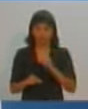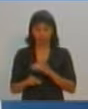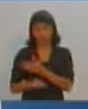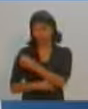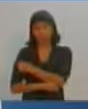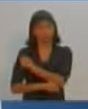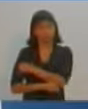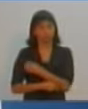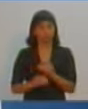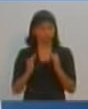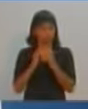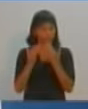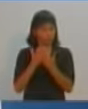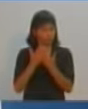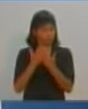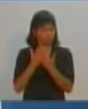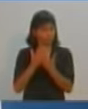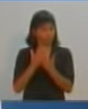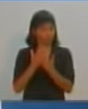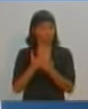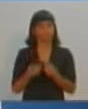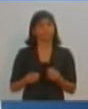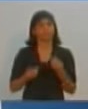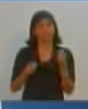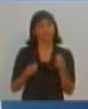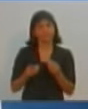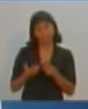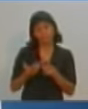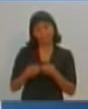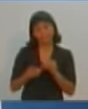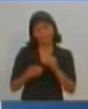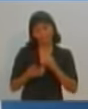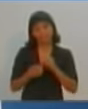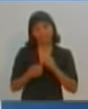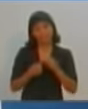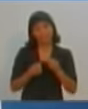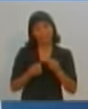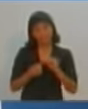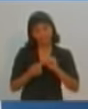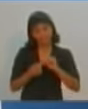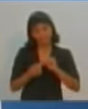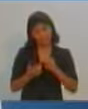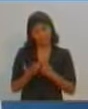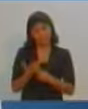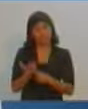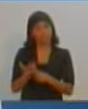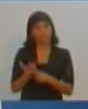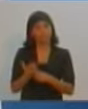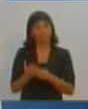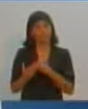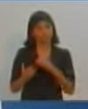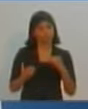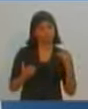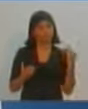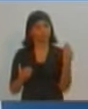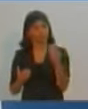É isso que a cidade precisa. É assim que você cria comprometimento entre as bases. E é exatamente isso que eu vou fazer. Mais uma coisa, eu